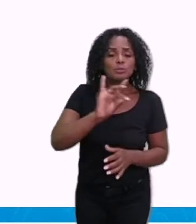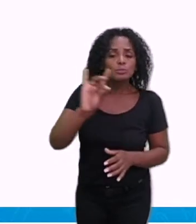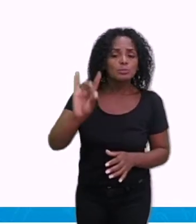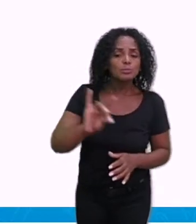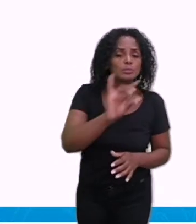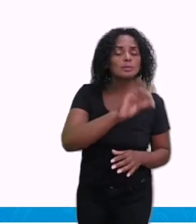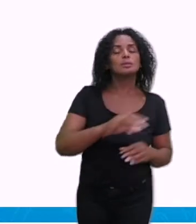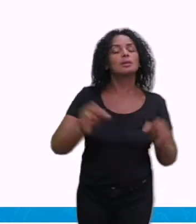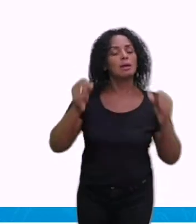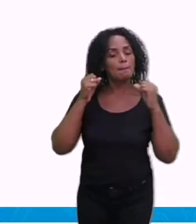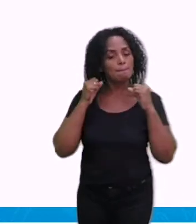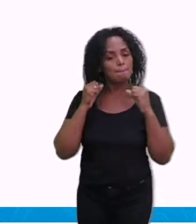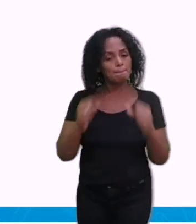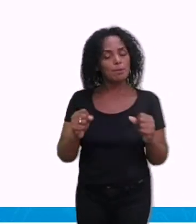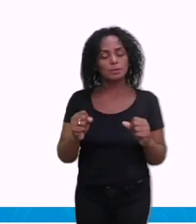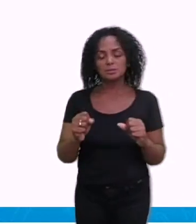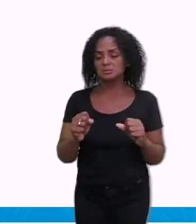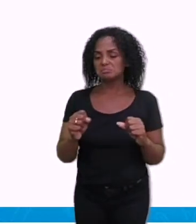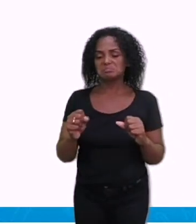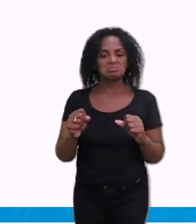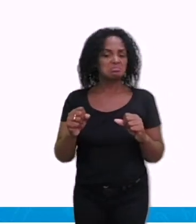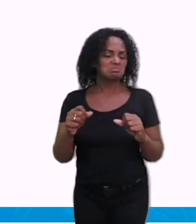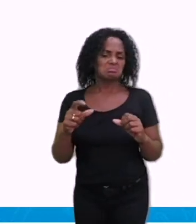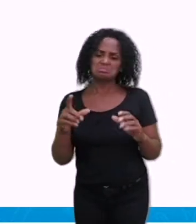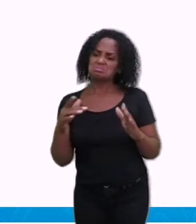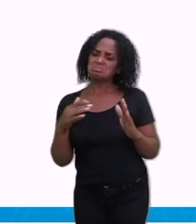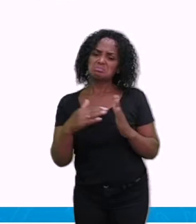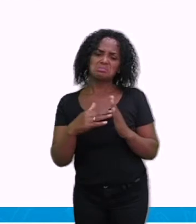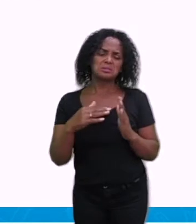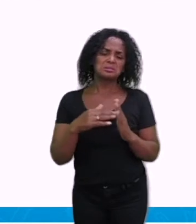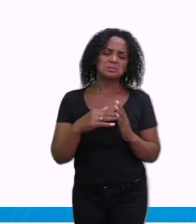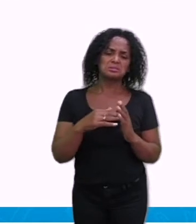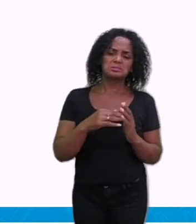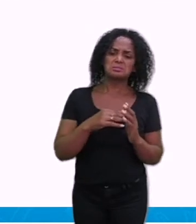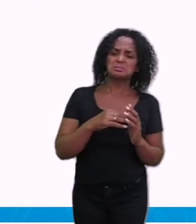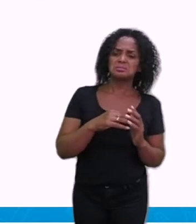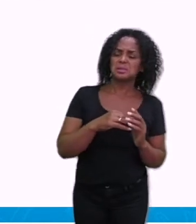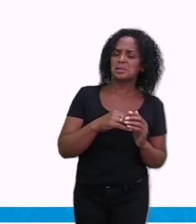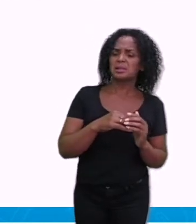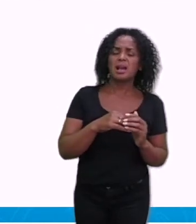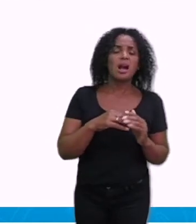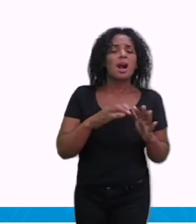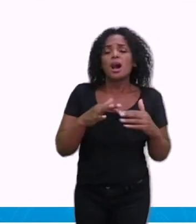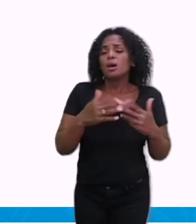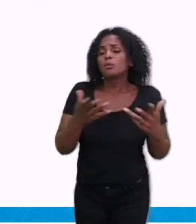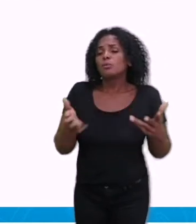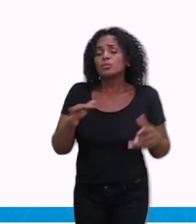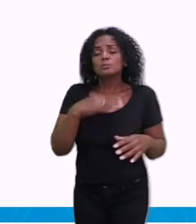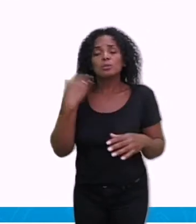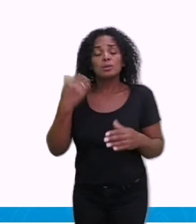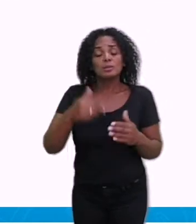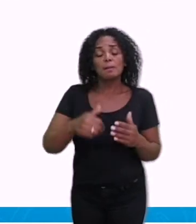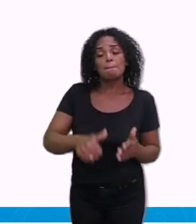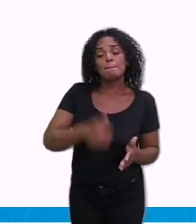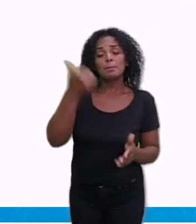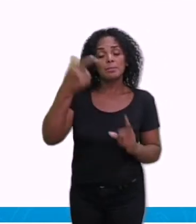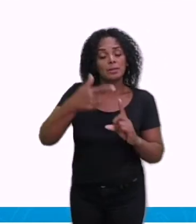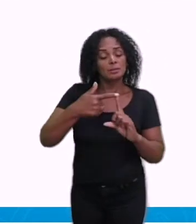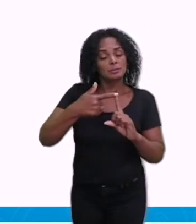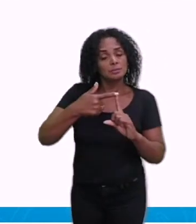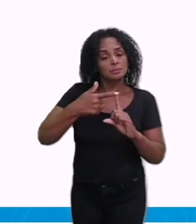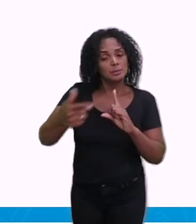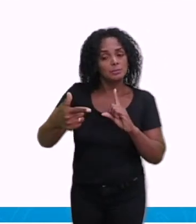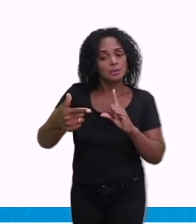30 a 35 dias, tá? Alguns morrem na primeira semana, mas outros